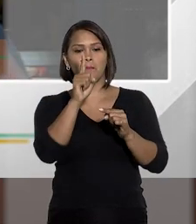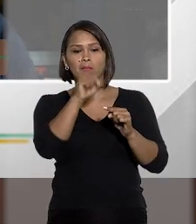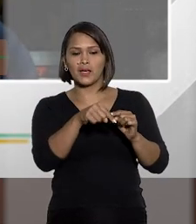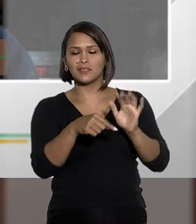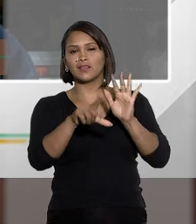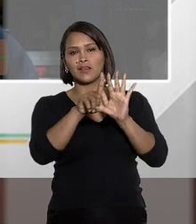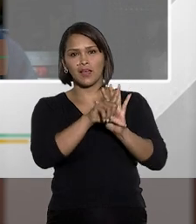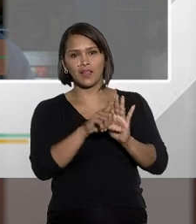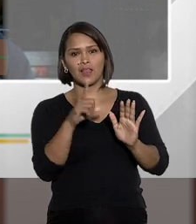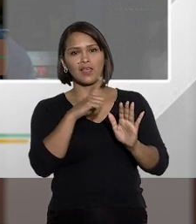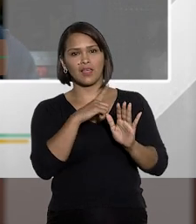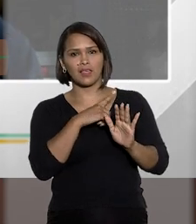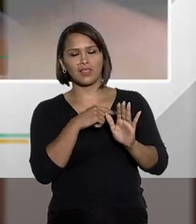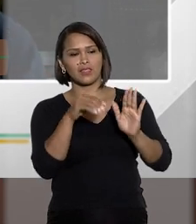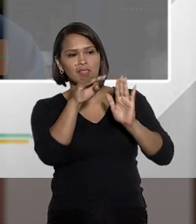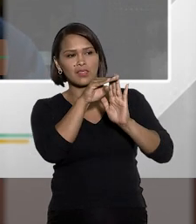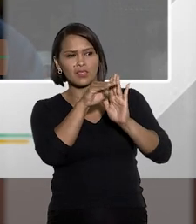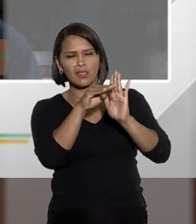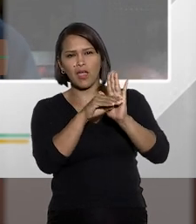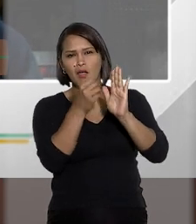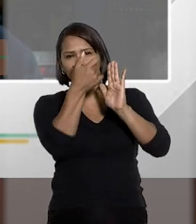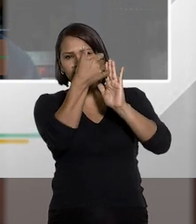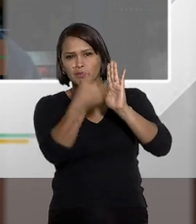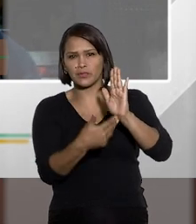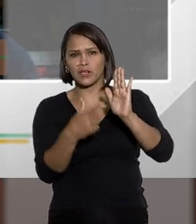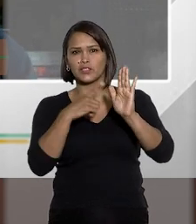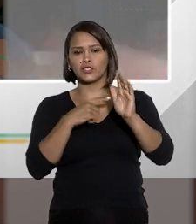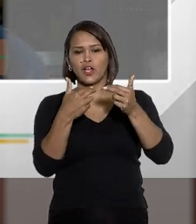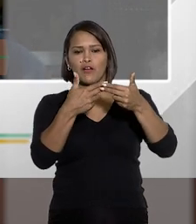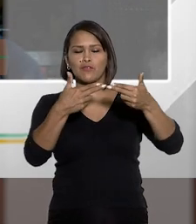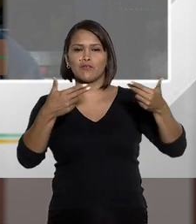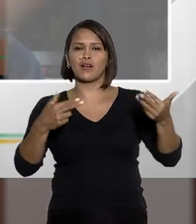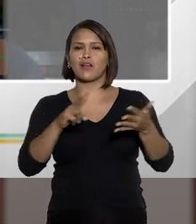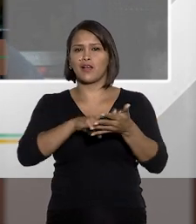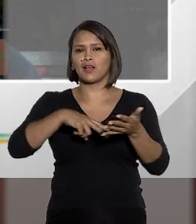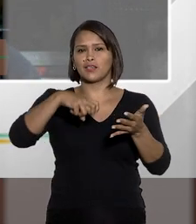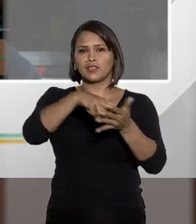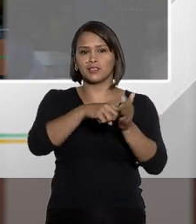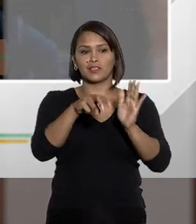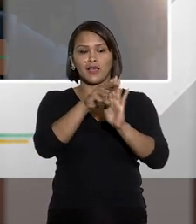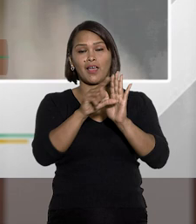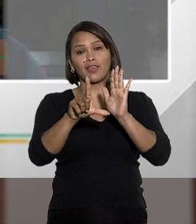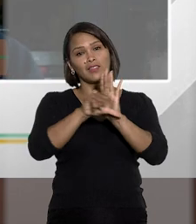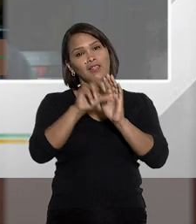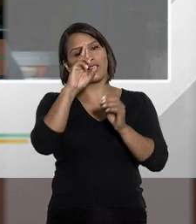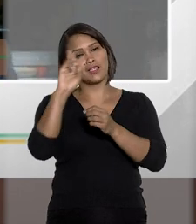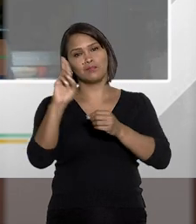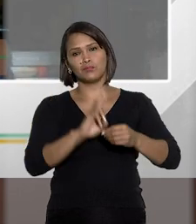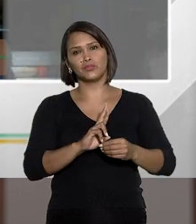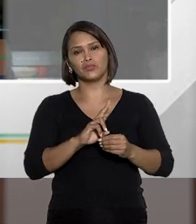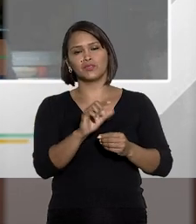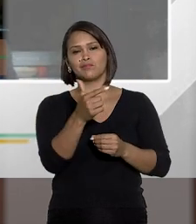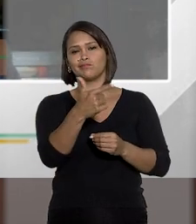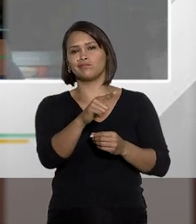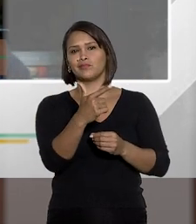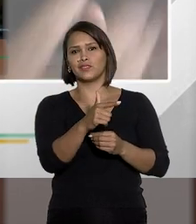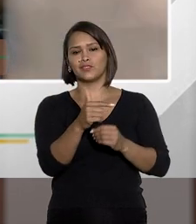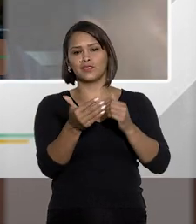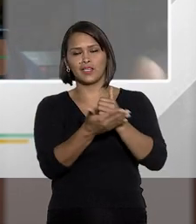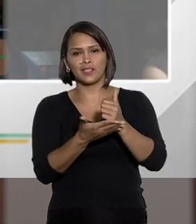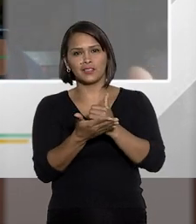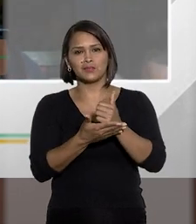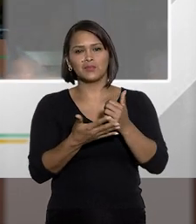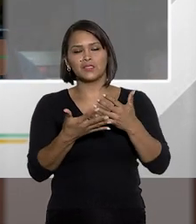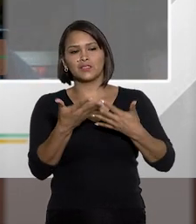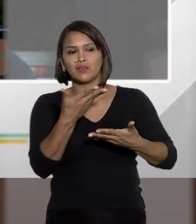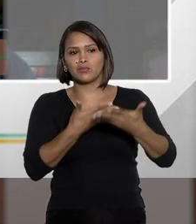mas lá nós temos dentro de um cardápio, nós temos várias restritivas. Aqui na lei de abuso de autoridade é